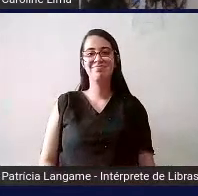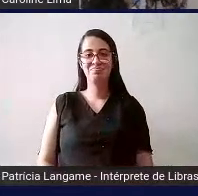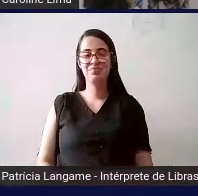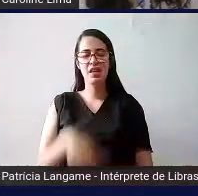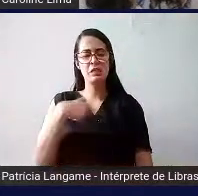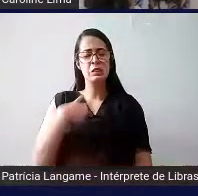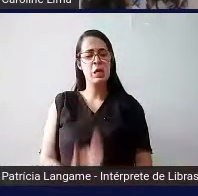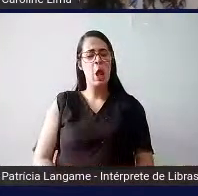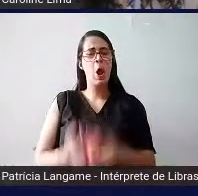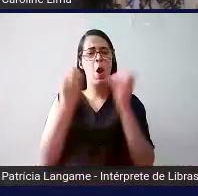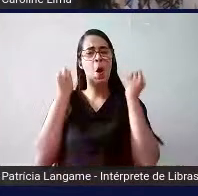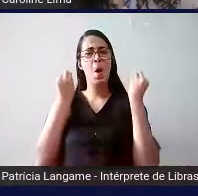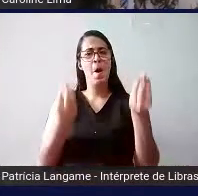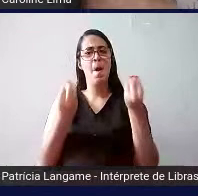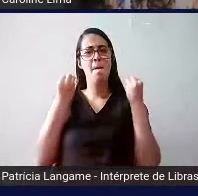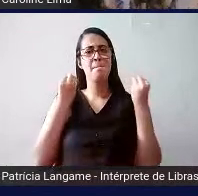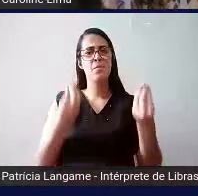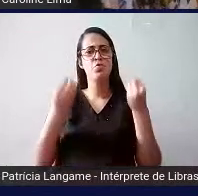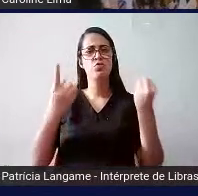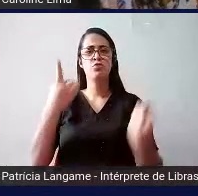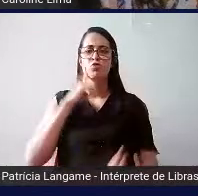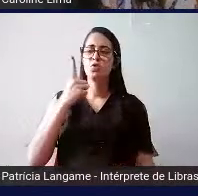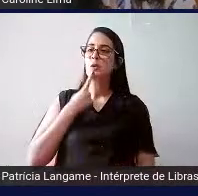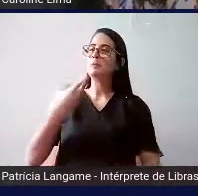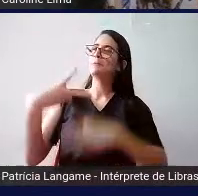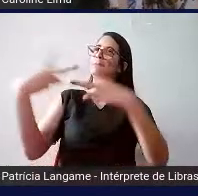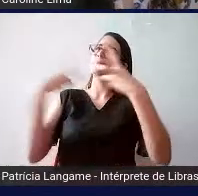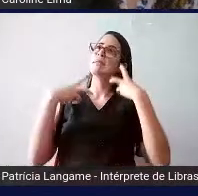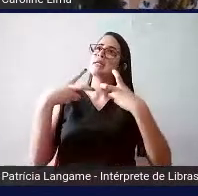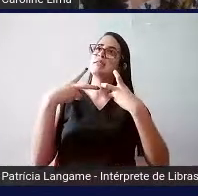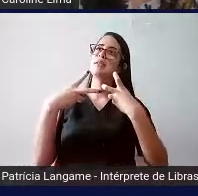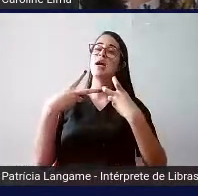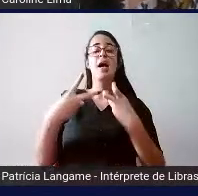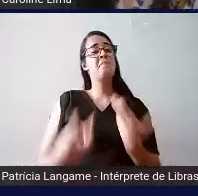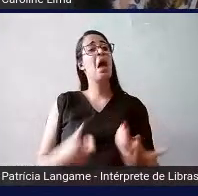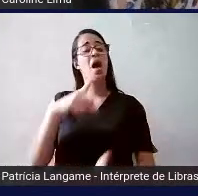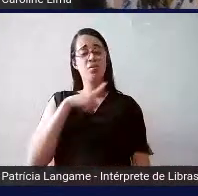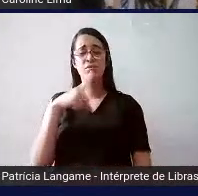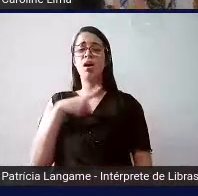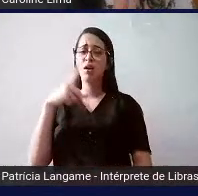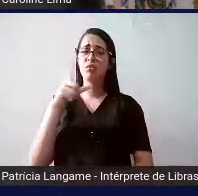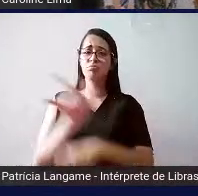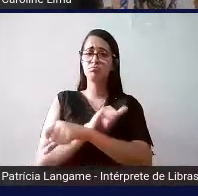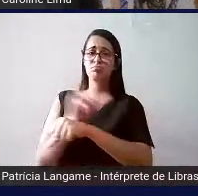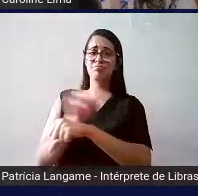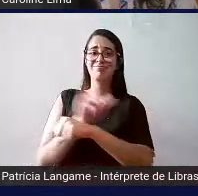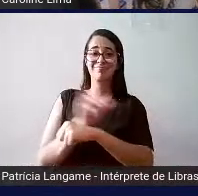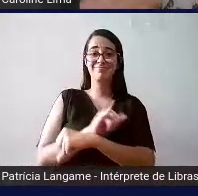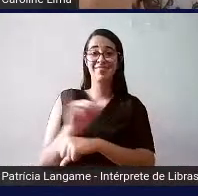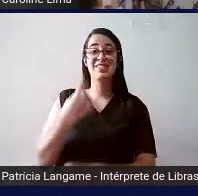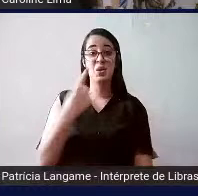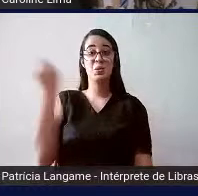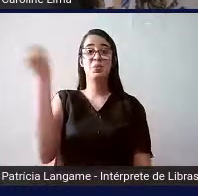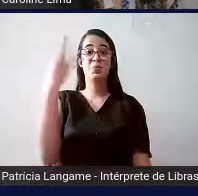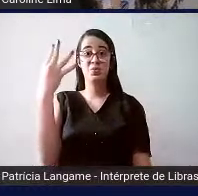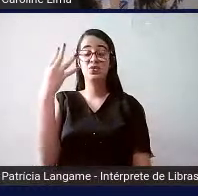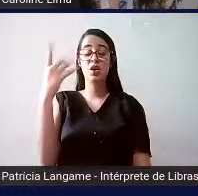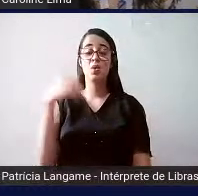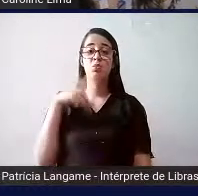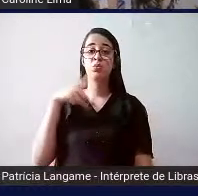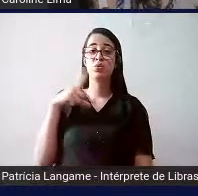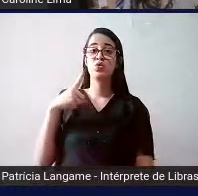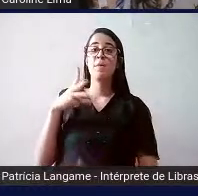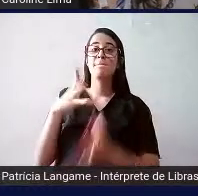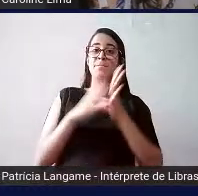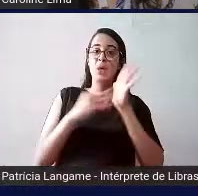pergunta como é que surdo percebe tal coisa tem um jeito gente e esse aqui é um deles tá é um dos modelos pra campainha